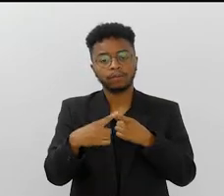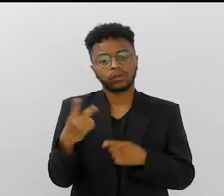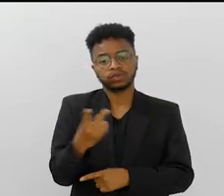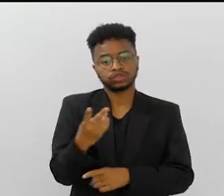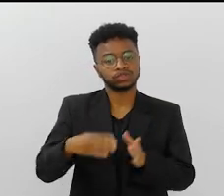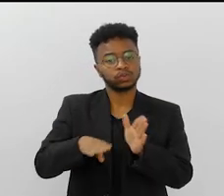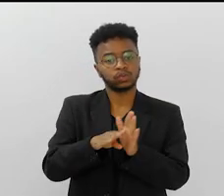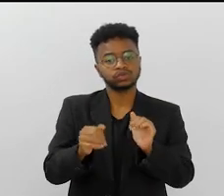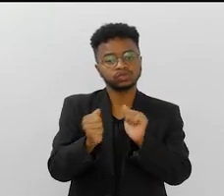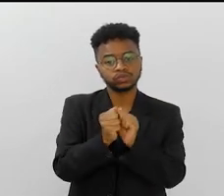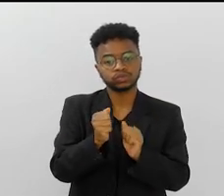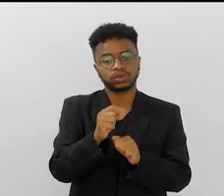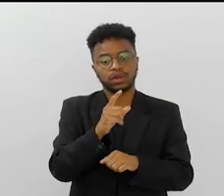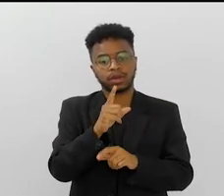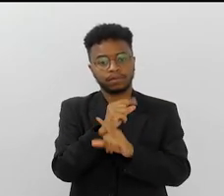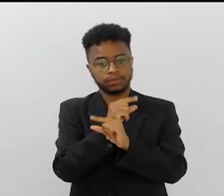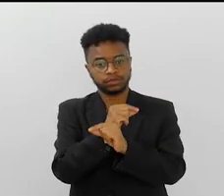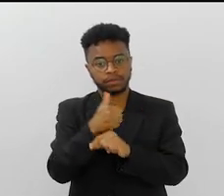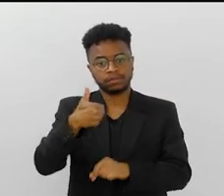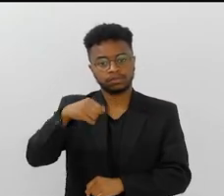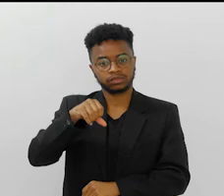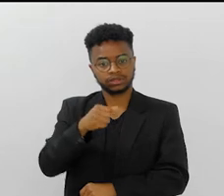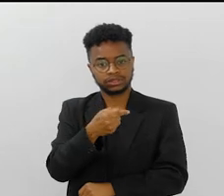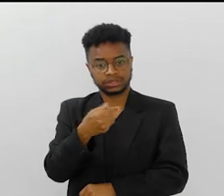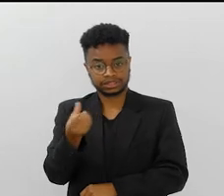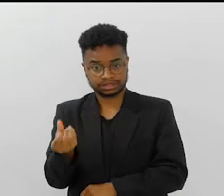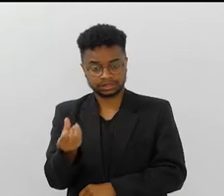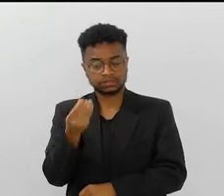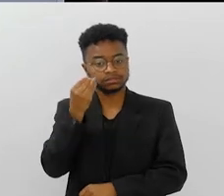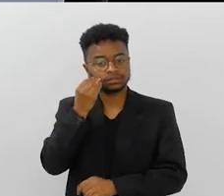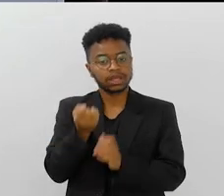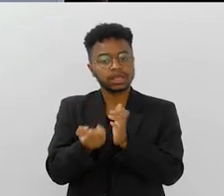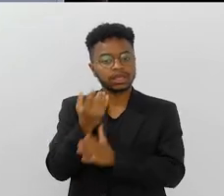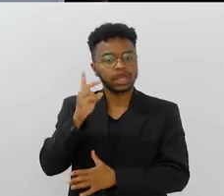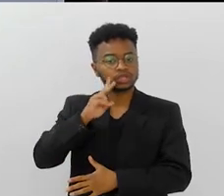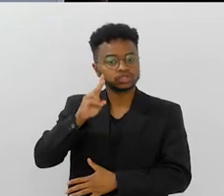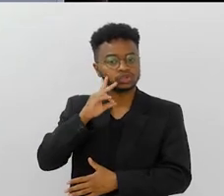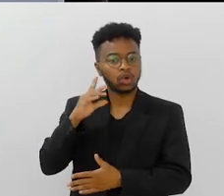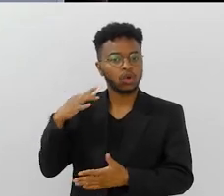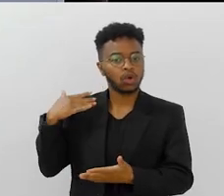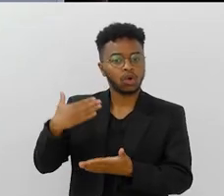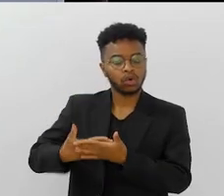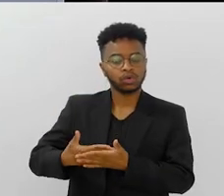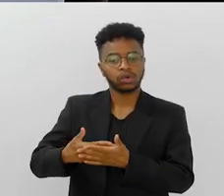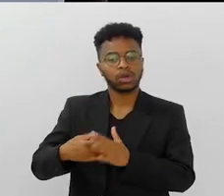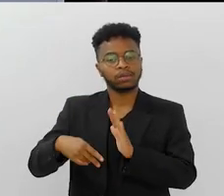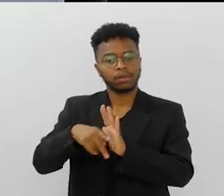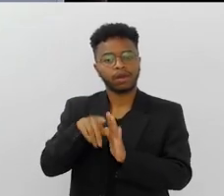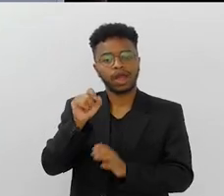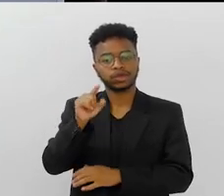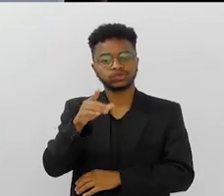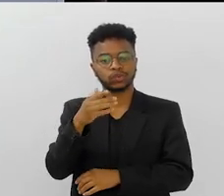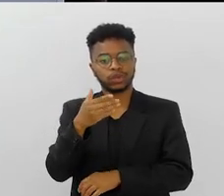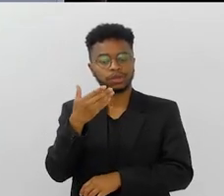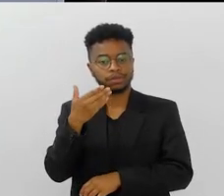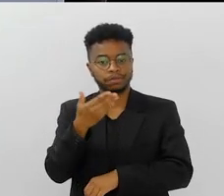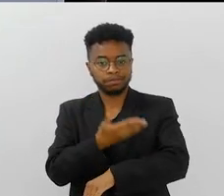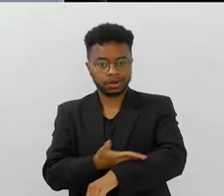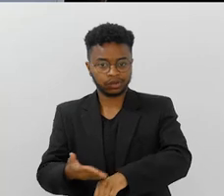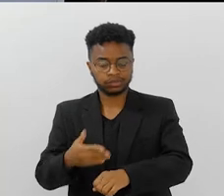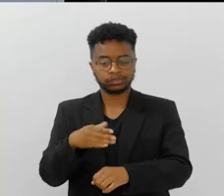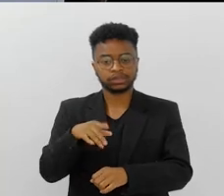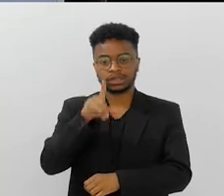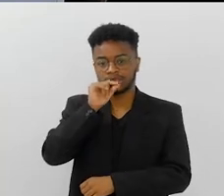parceiros, chegaram juntos à Beja Flor, em 76, para construir a história da Azul e Branco de Neuópolis.